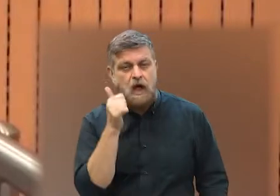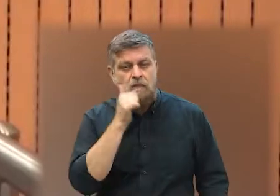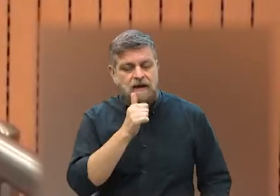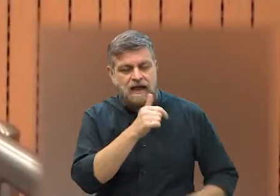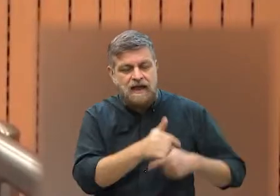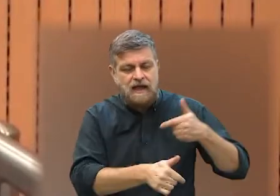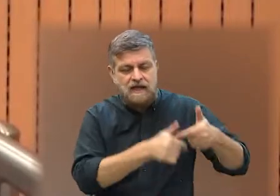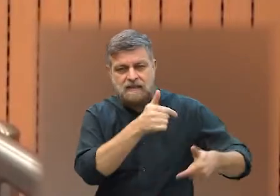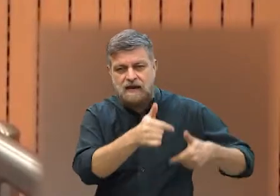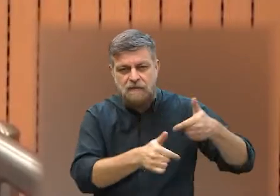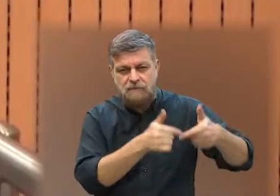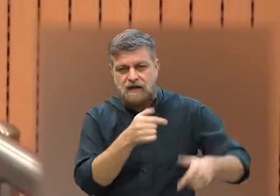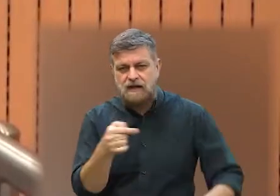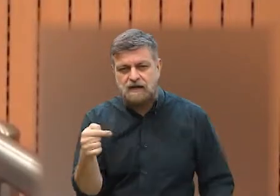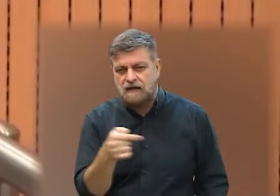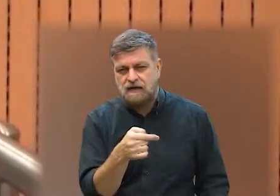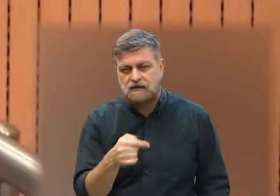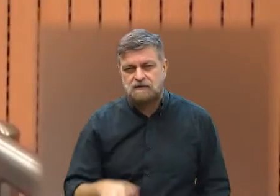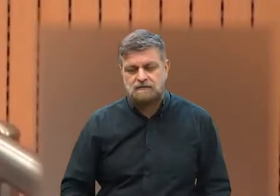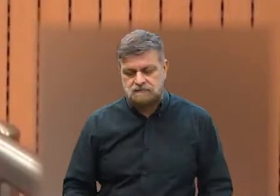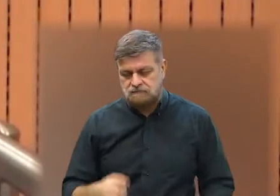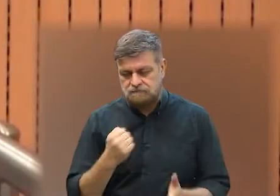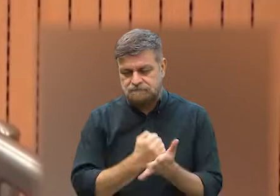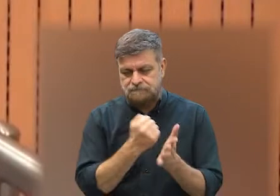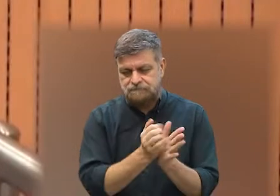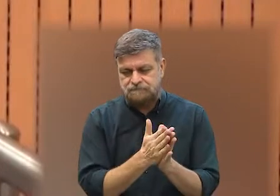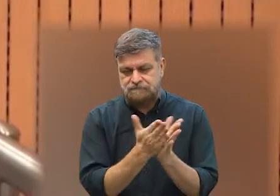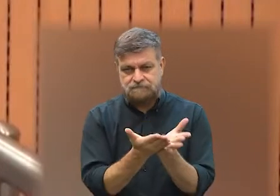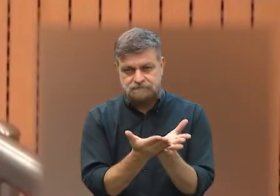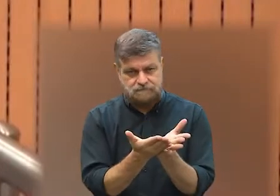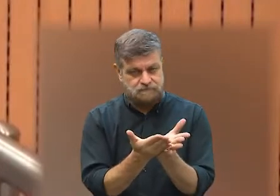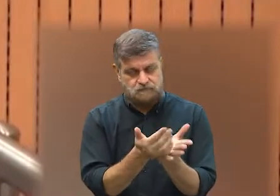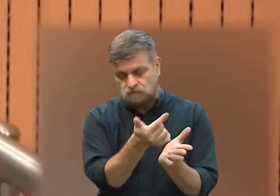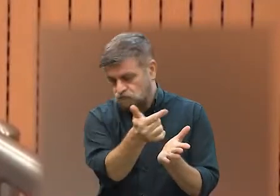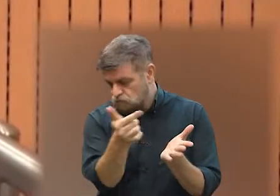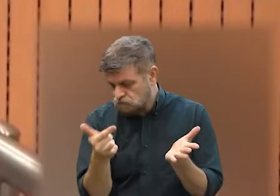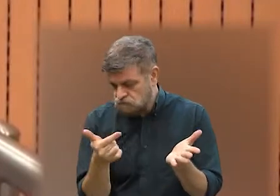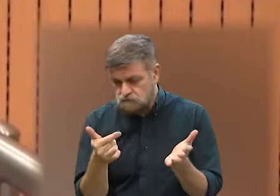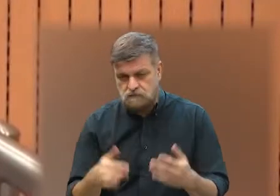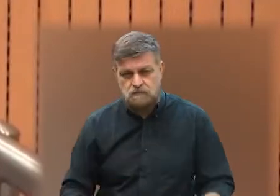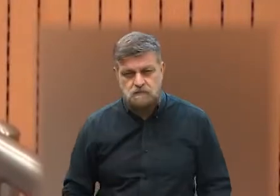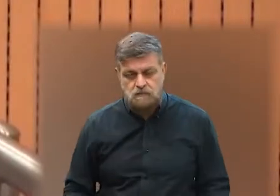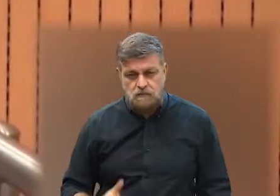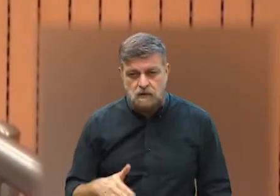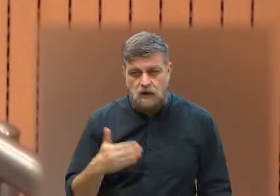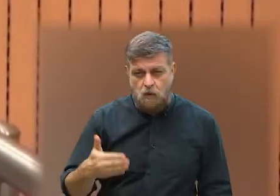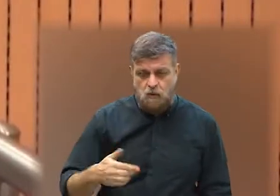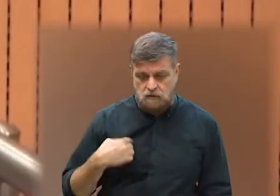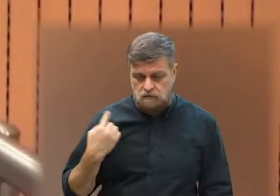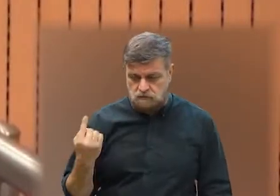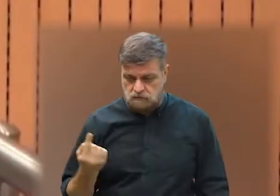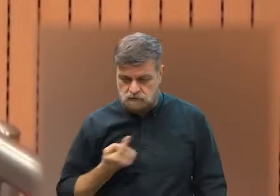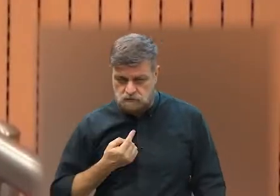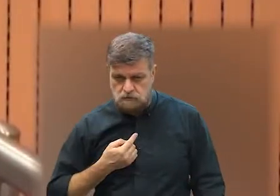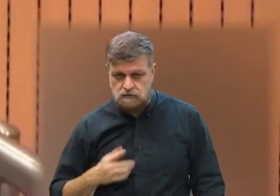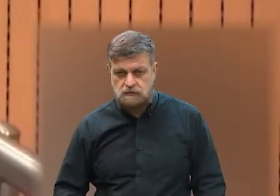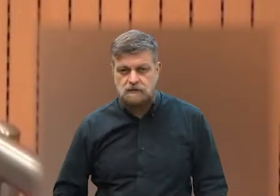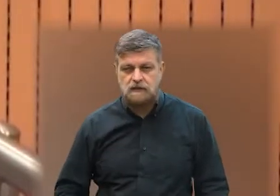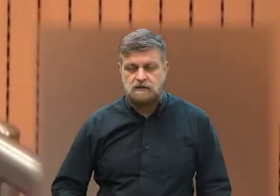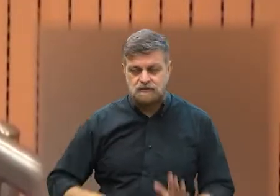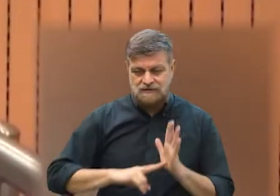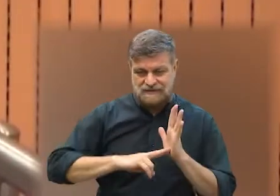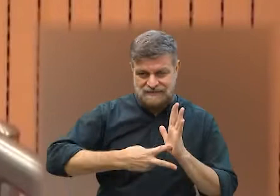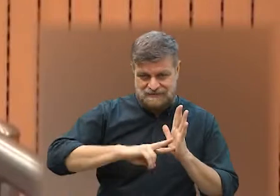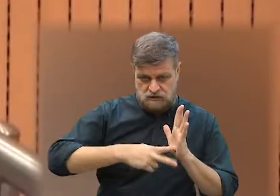de trabalhadora registrada. Então, quando você se depara,